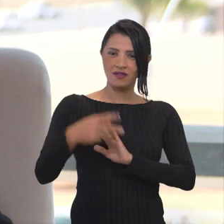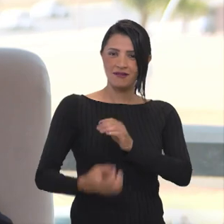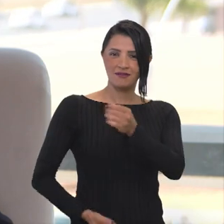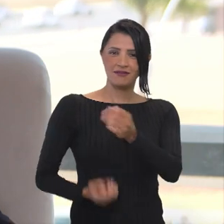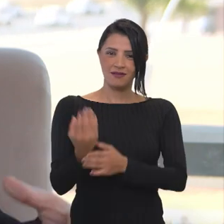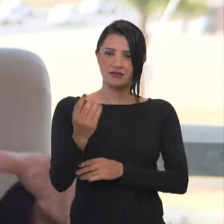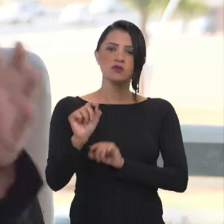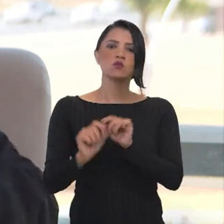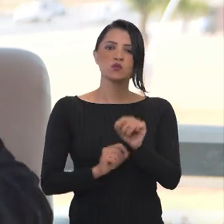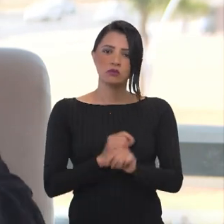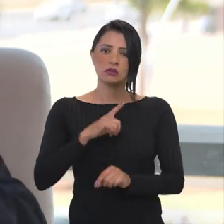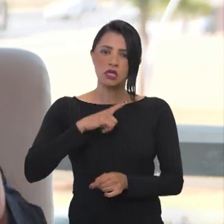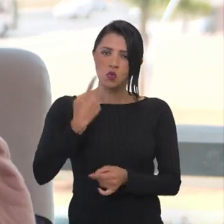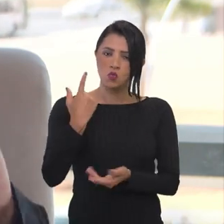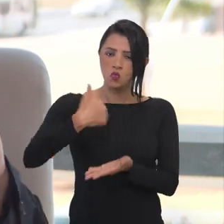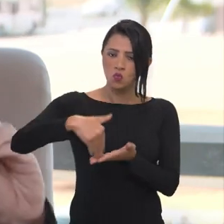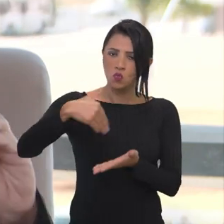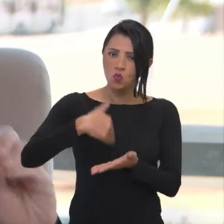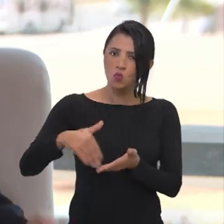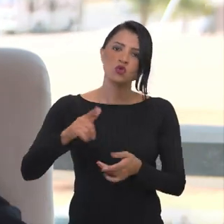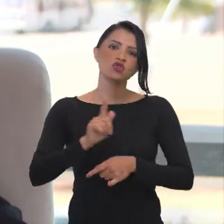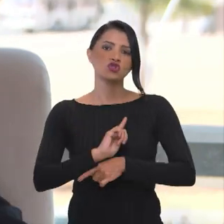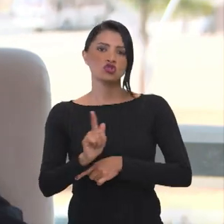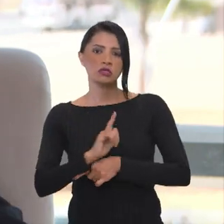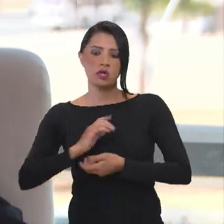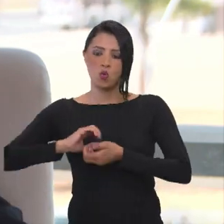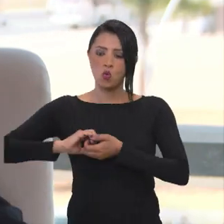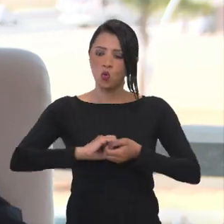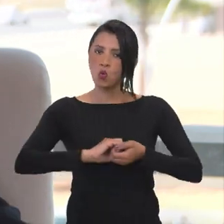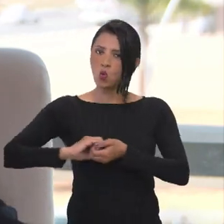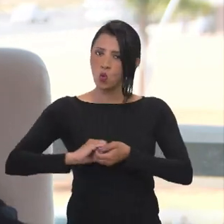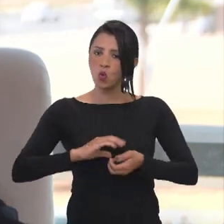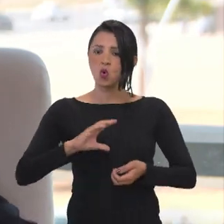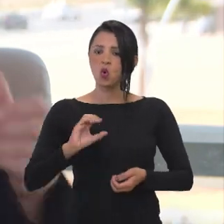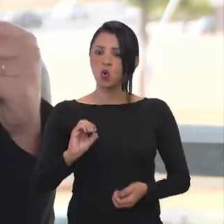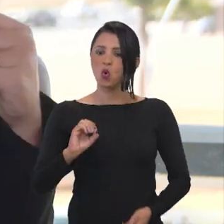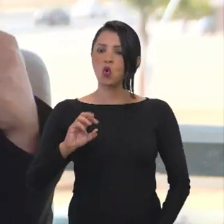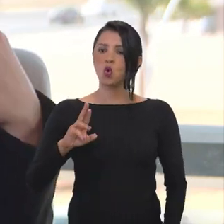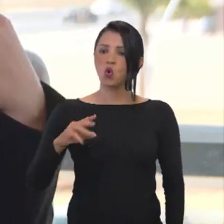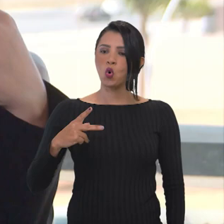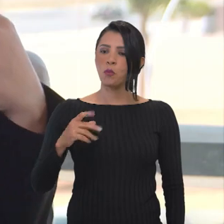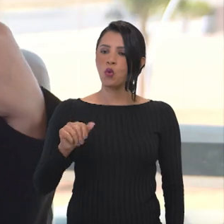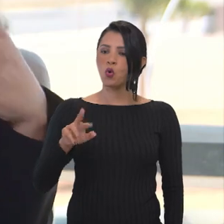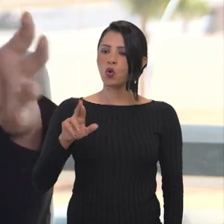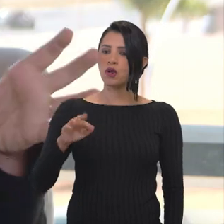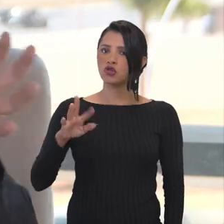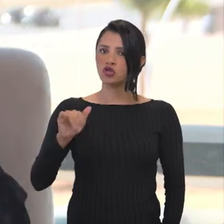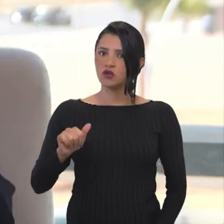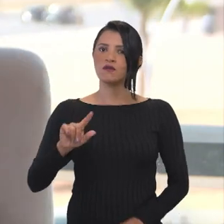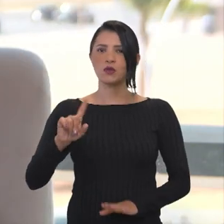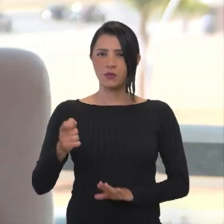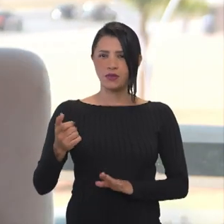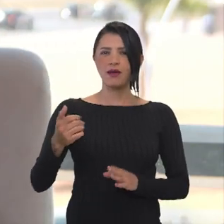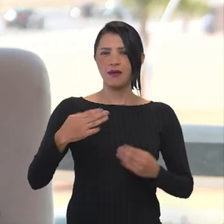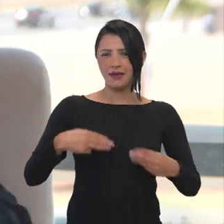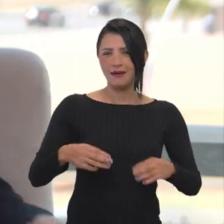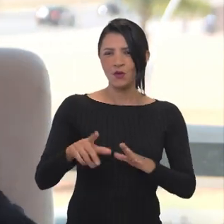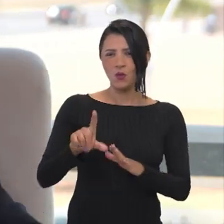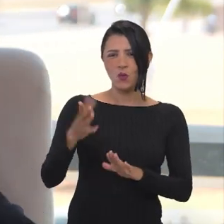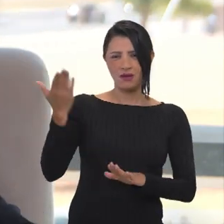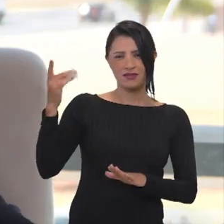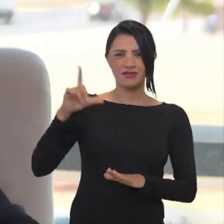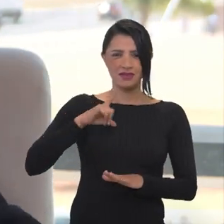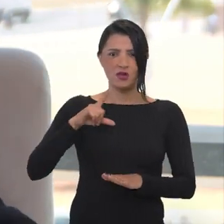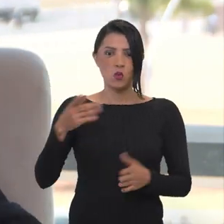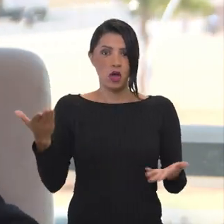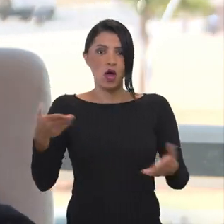foi a gente tem uma das secretarias, que é a Secretaria de Gestão Corporativa, que era do Ministério da Economia, antigo, que veio para o Ministério da Gestão